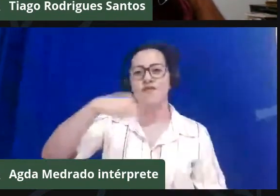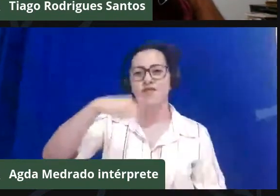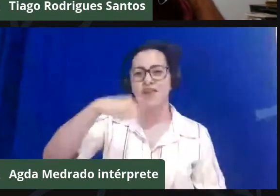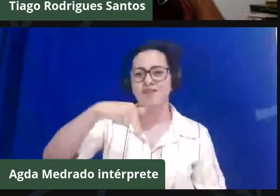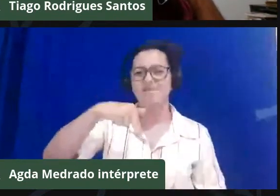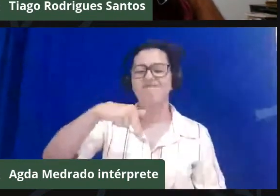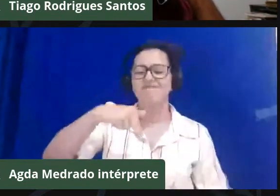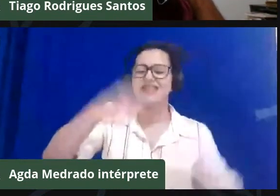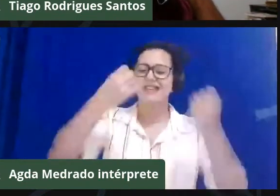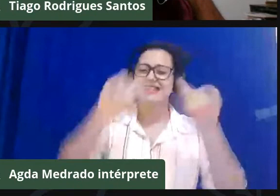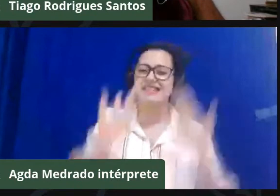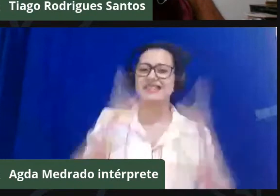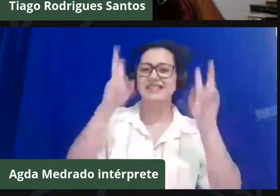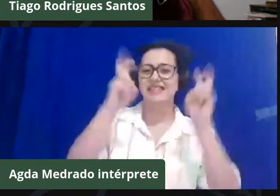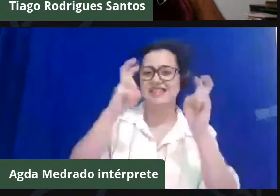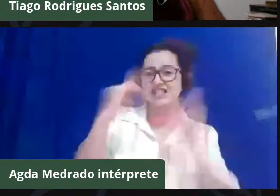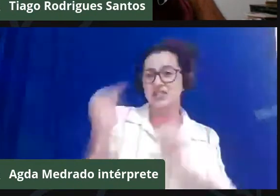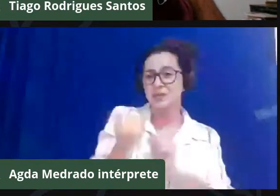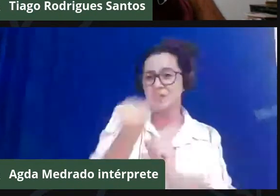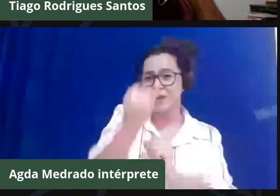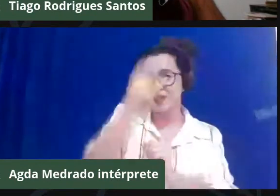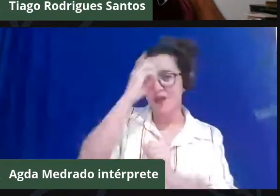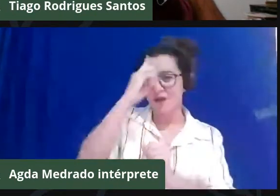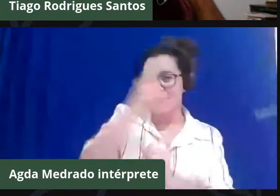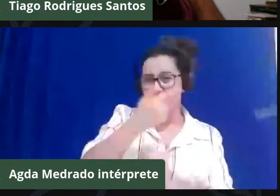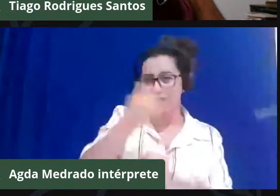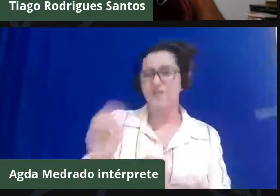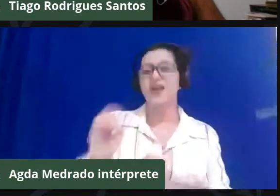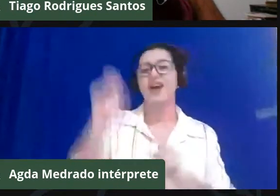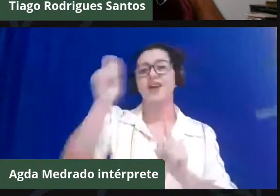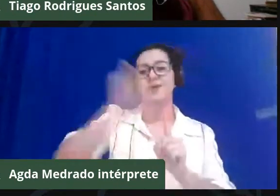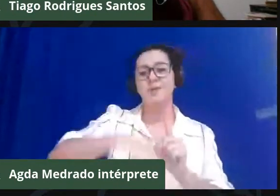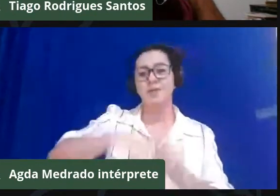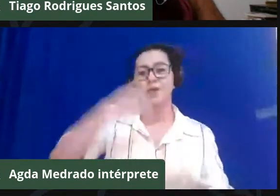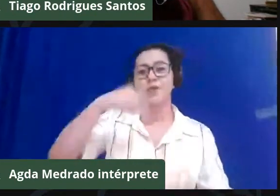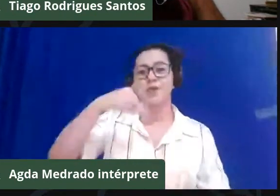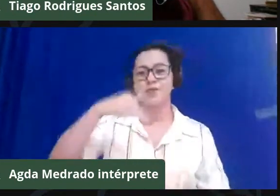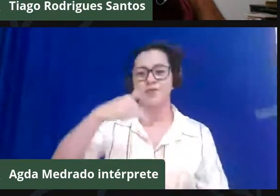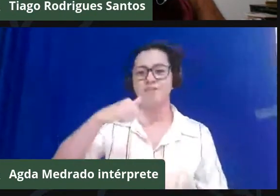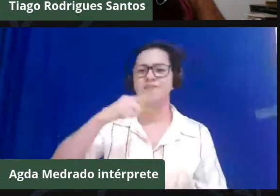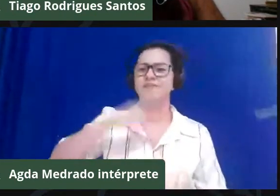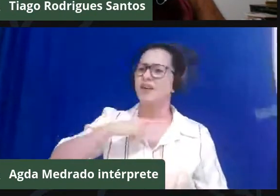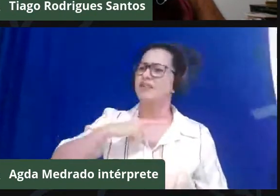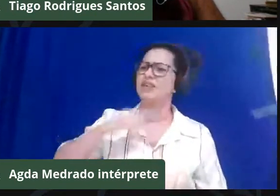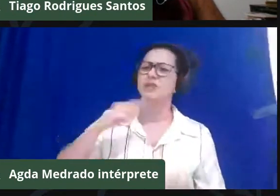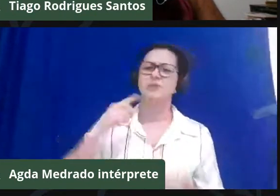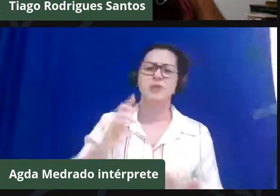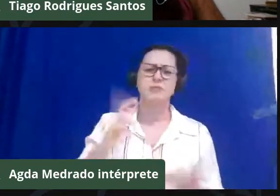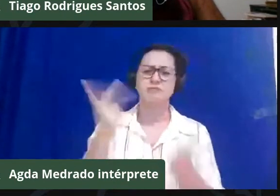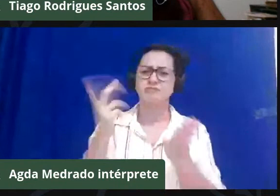importância do 20 de novembro, gente teve coisas que aconteceram no Brasil, assim, bem,